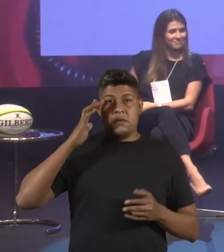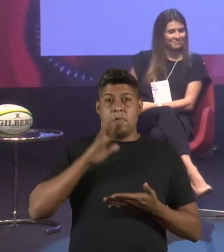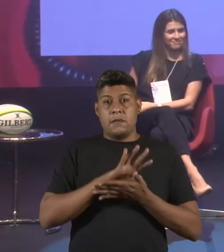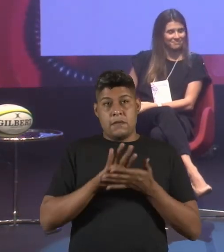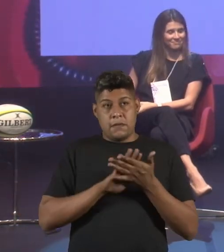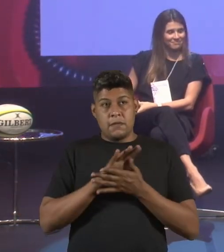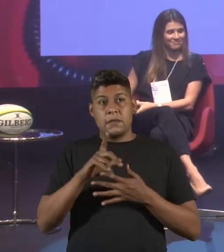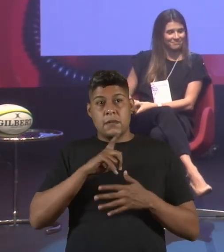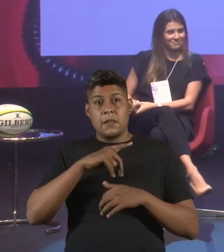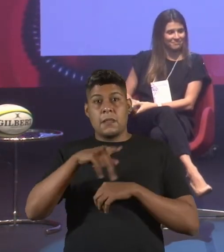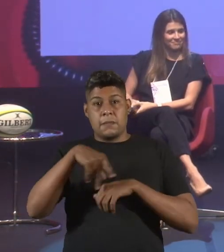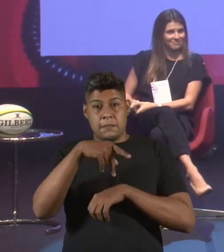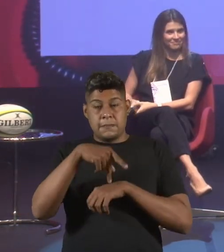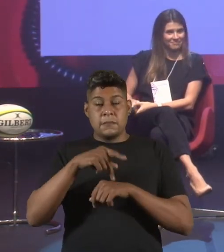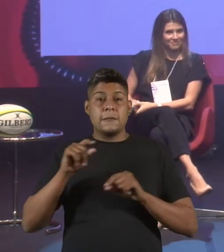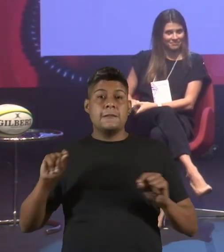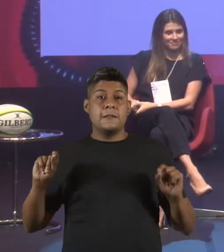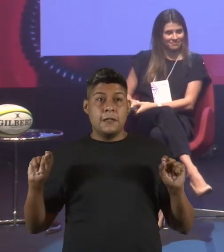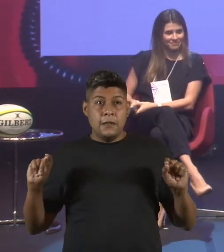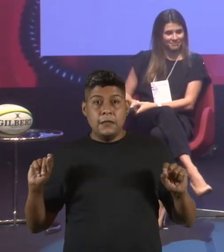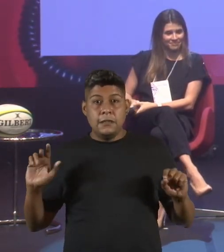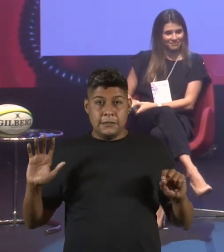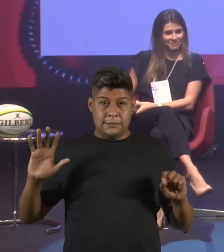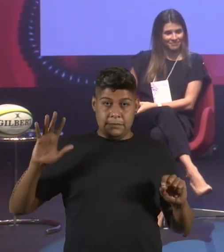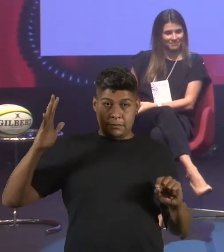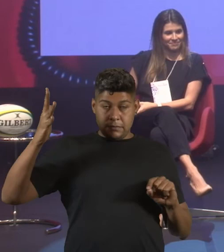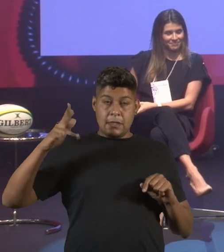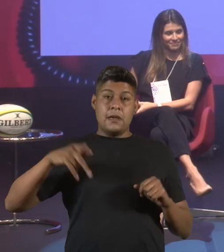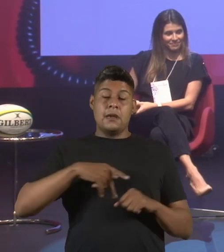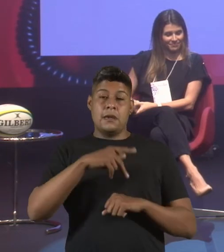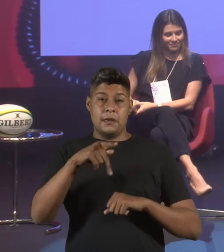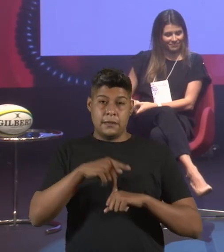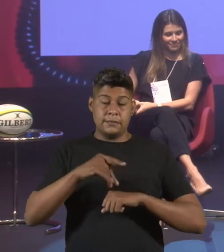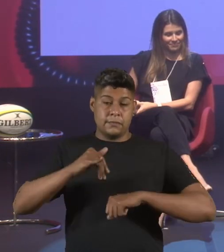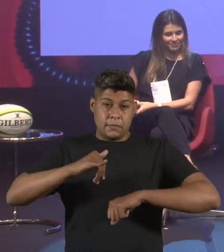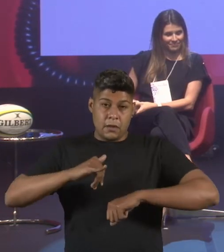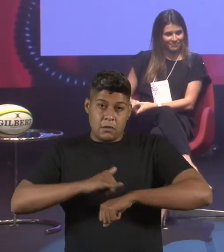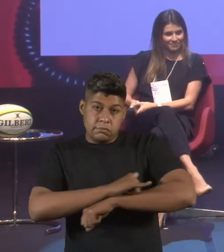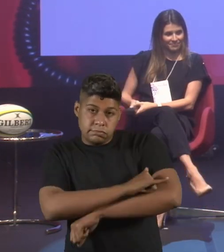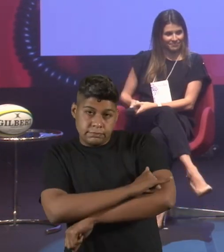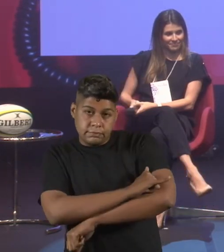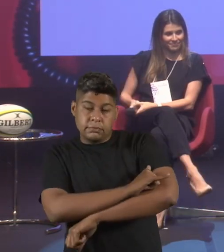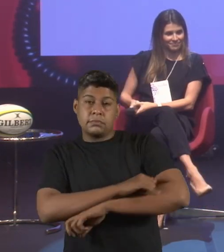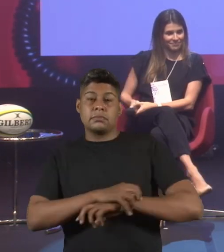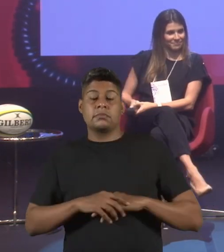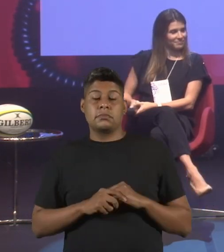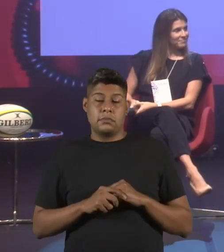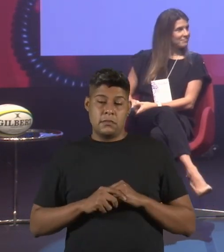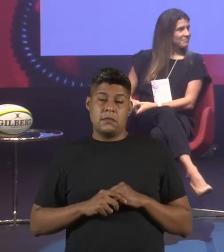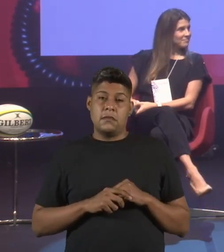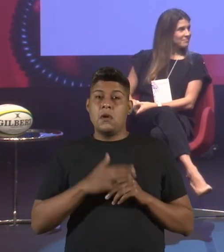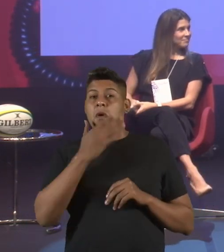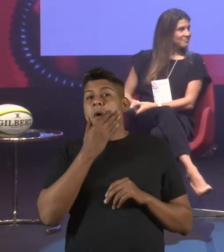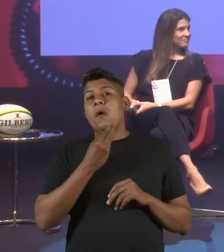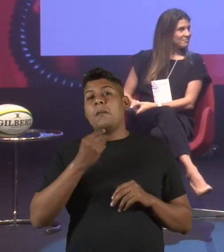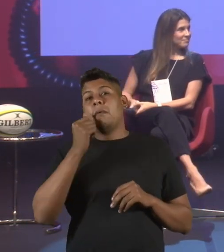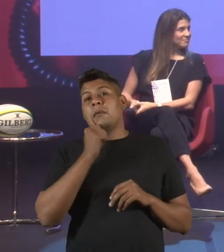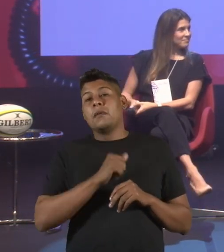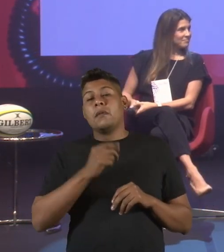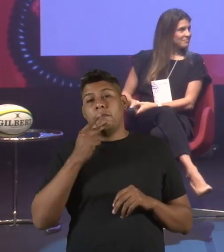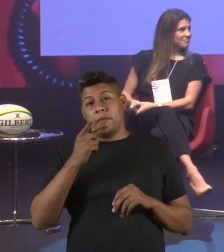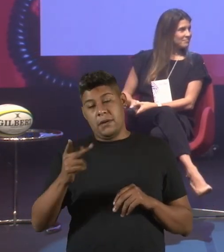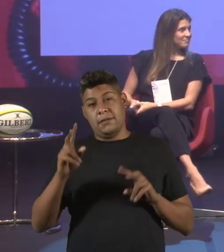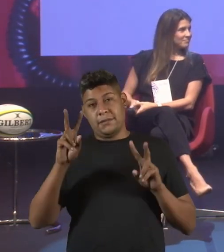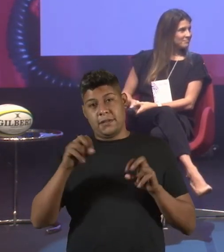nós temos um país que está se tornando um país acima do peso e um país obeso, quando falamos de